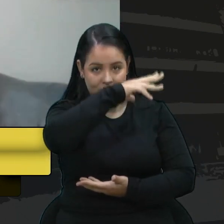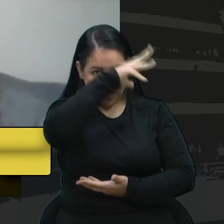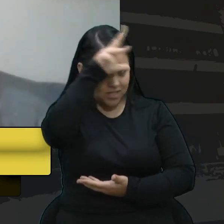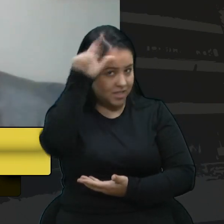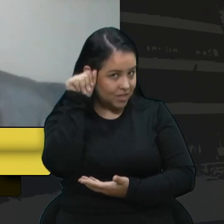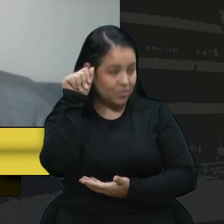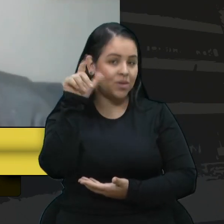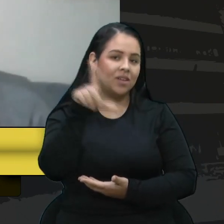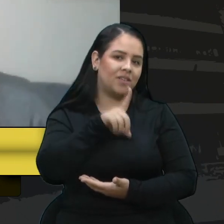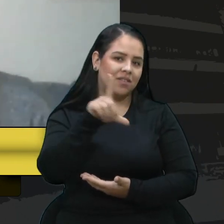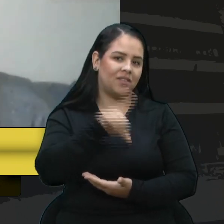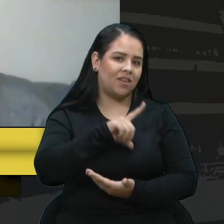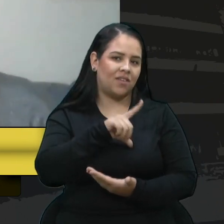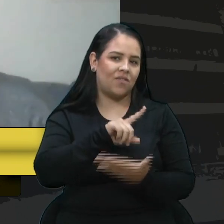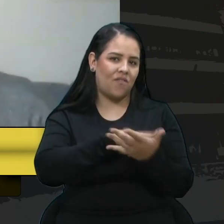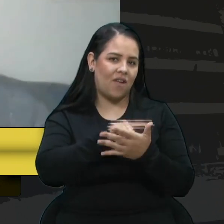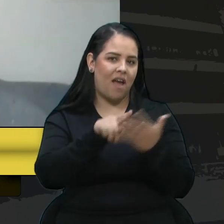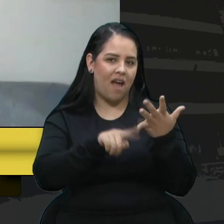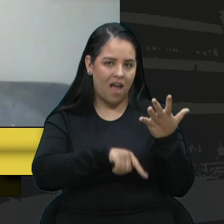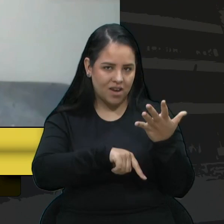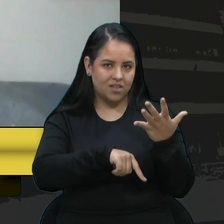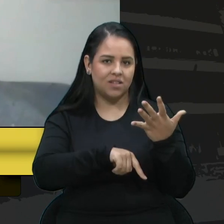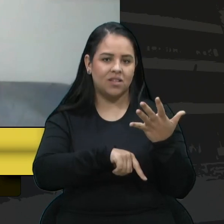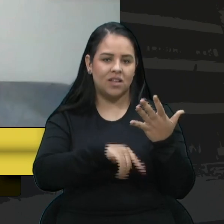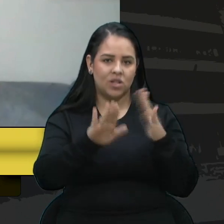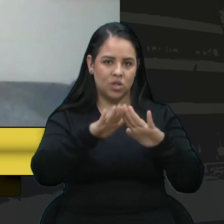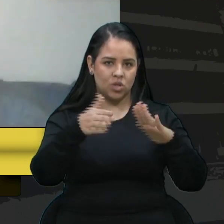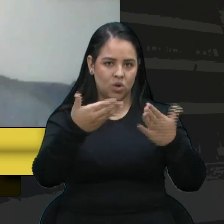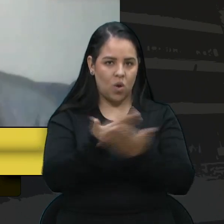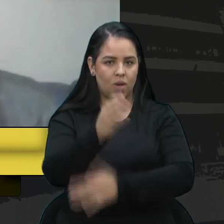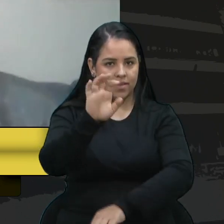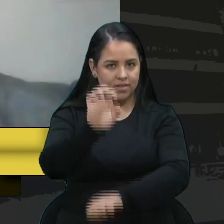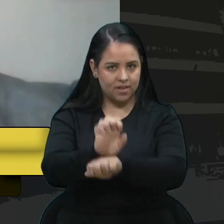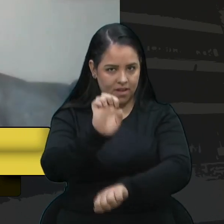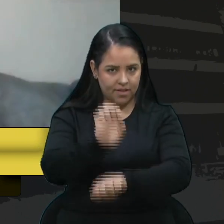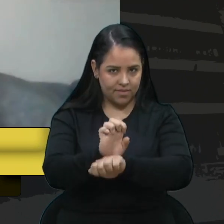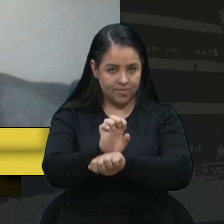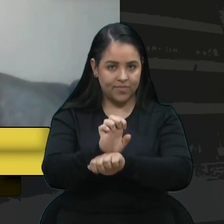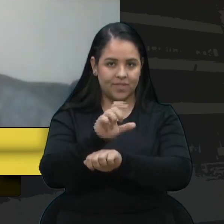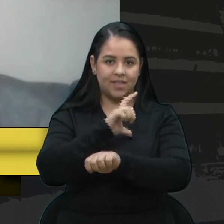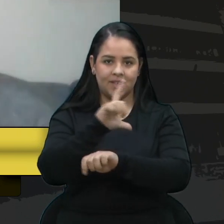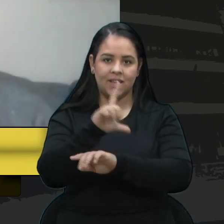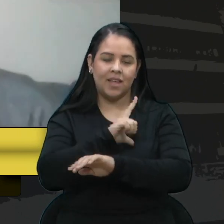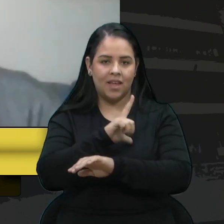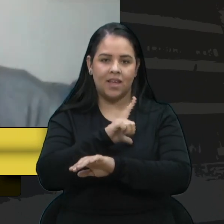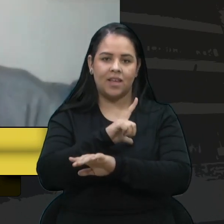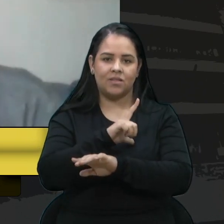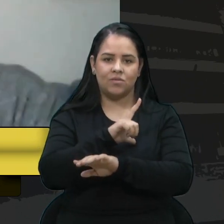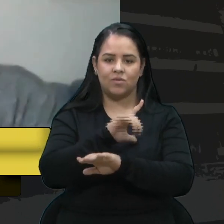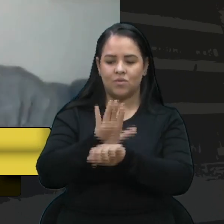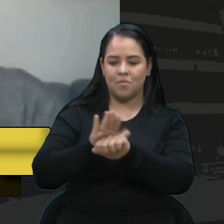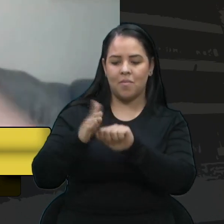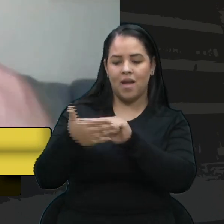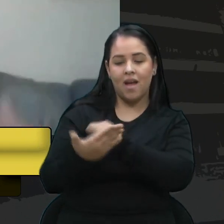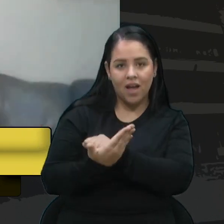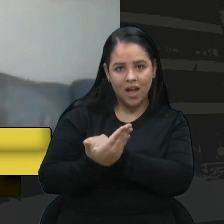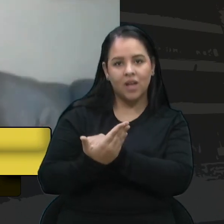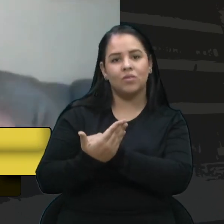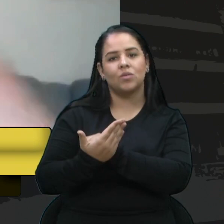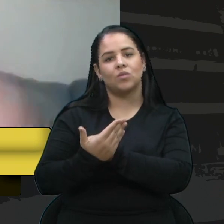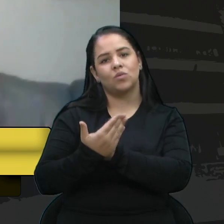muitas, são 54 escolas estaduais que atendem nos nossos bairros, atendem